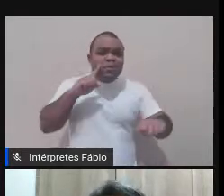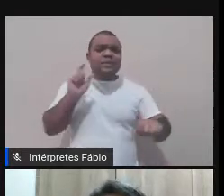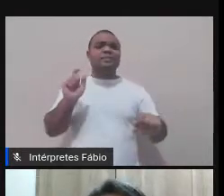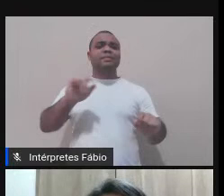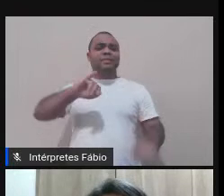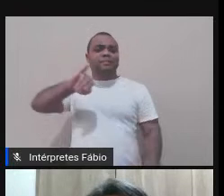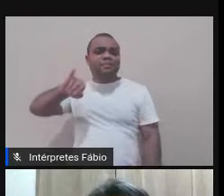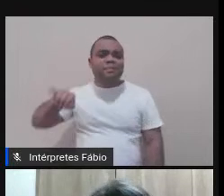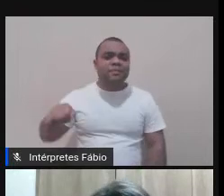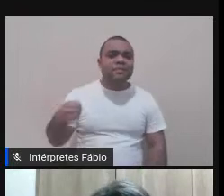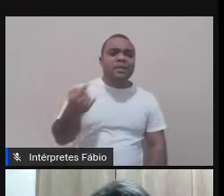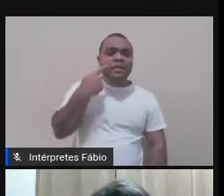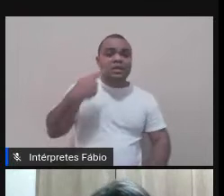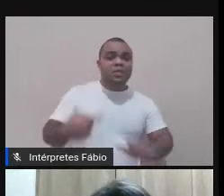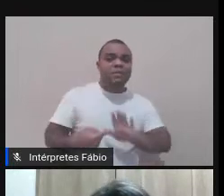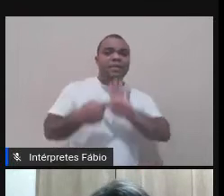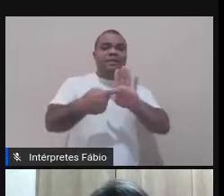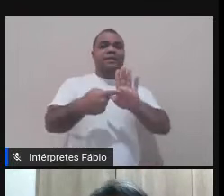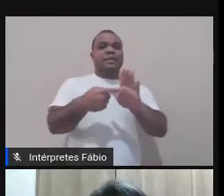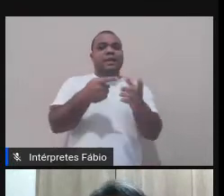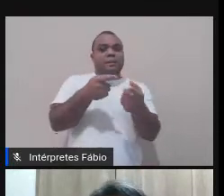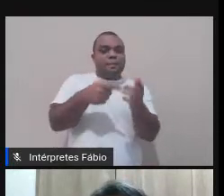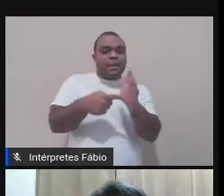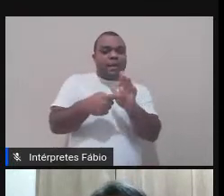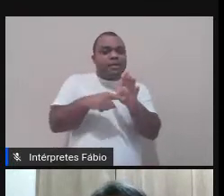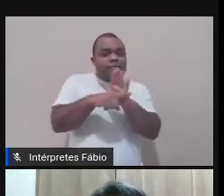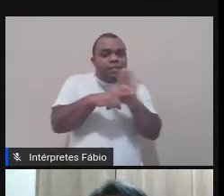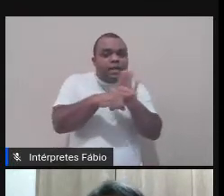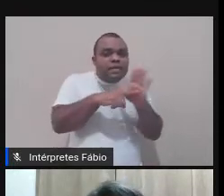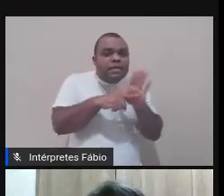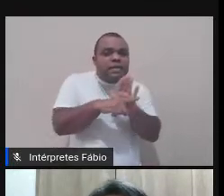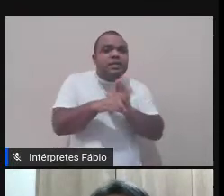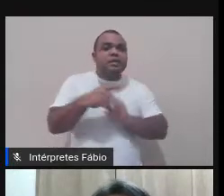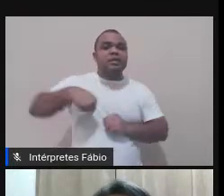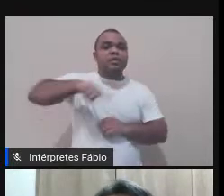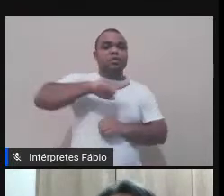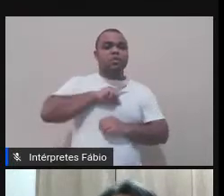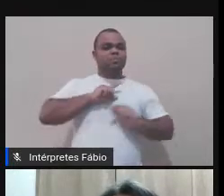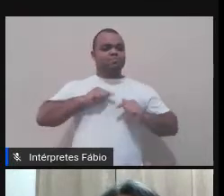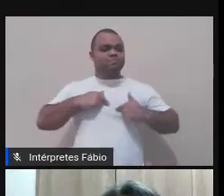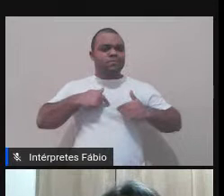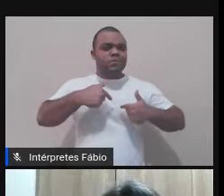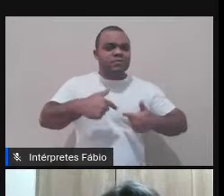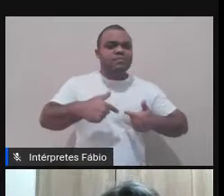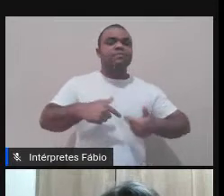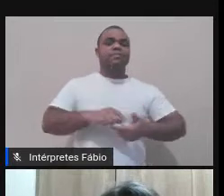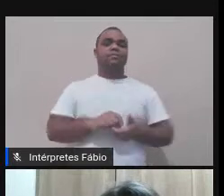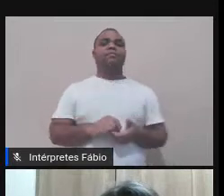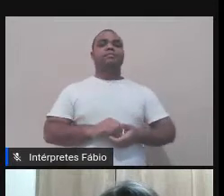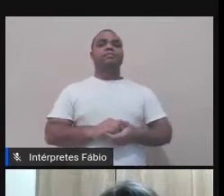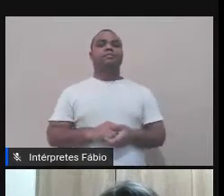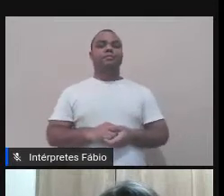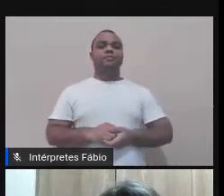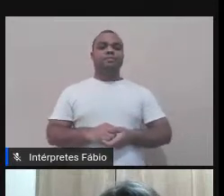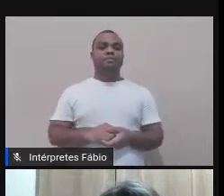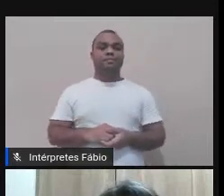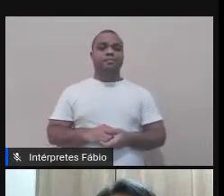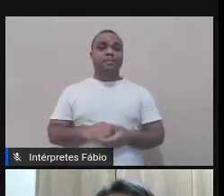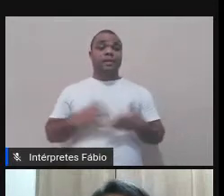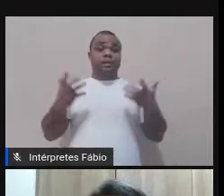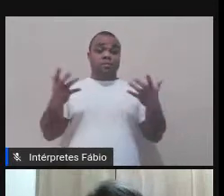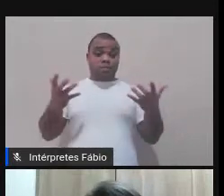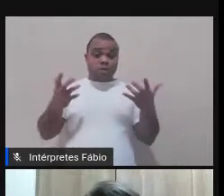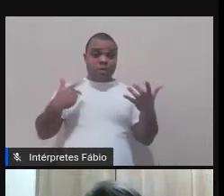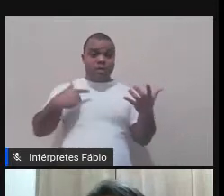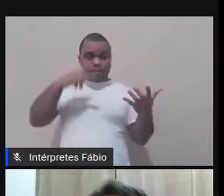Então, no primeiro momento, tá, como tá aí, eu vou falar um pouquinho da minha pesquisa pessoal